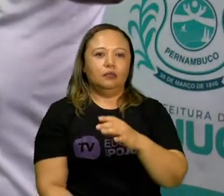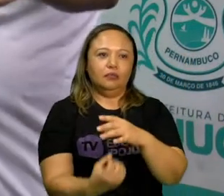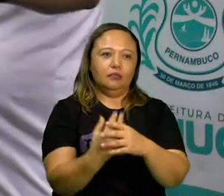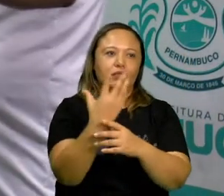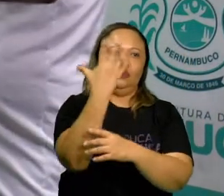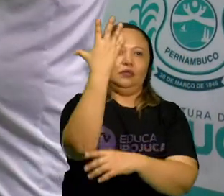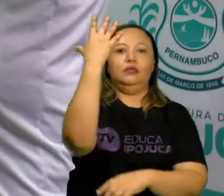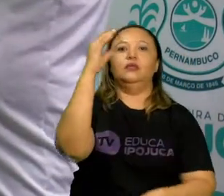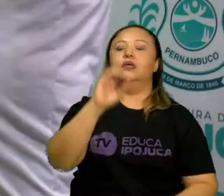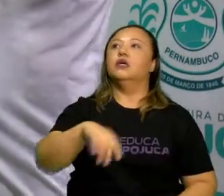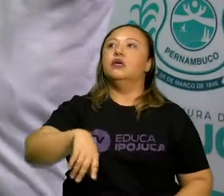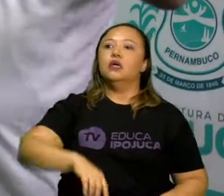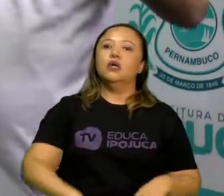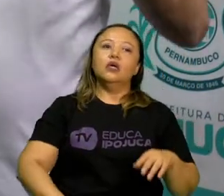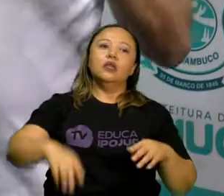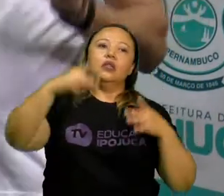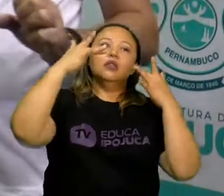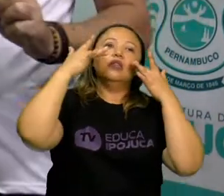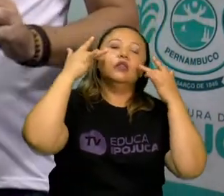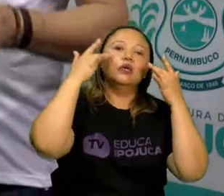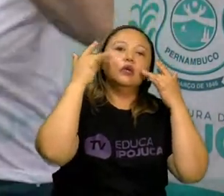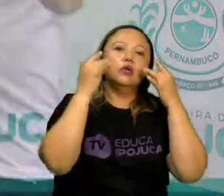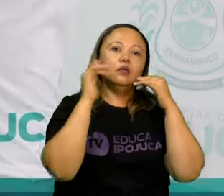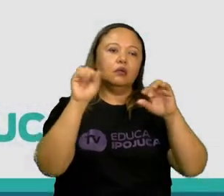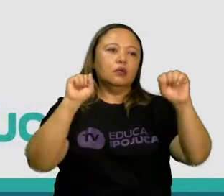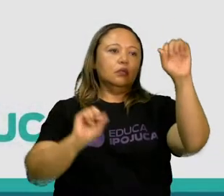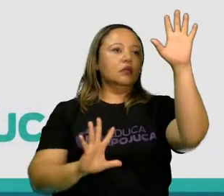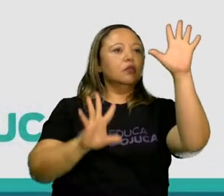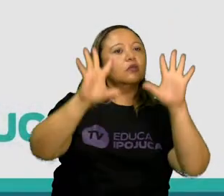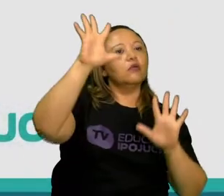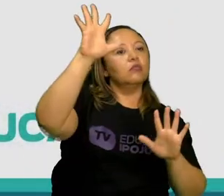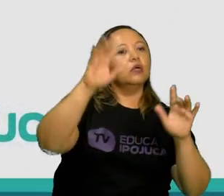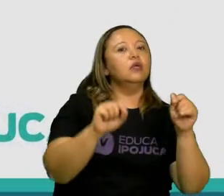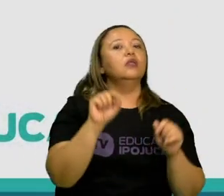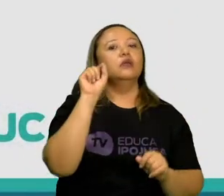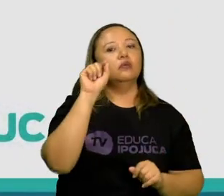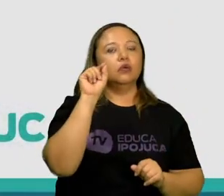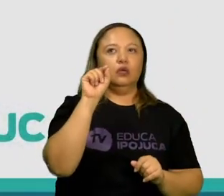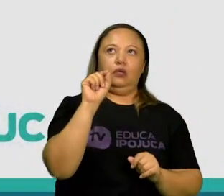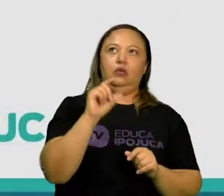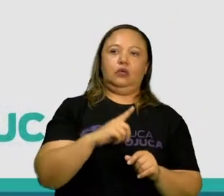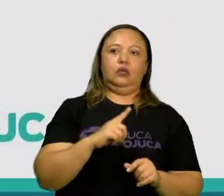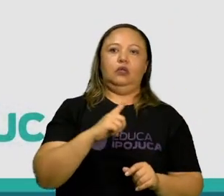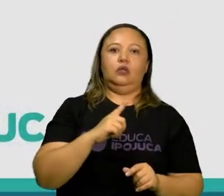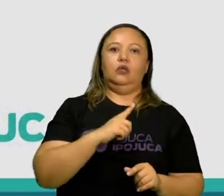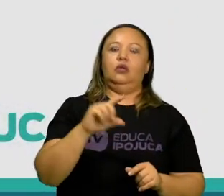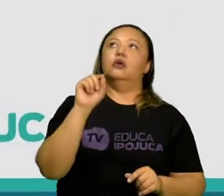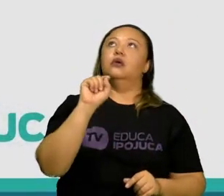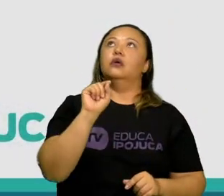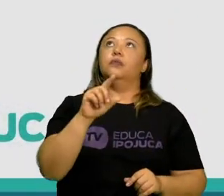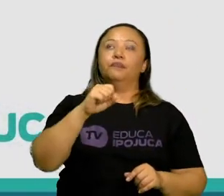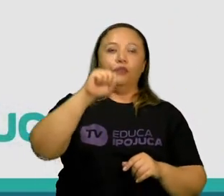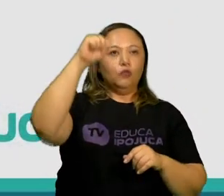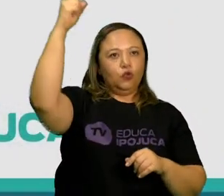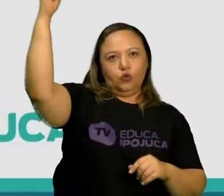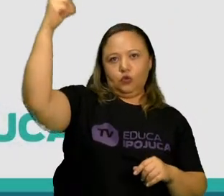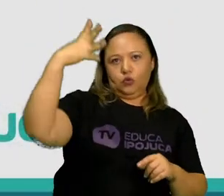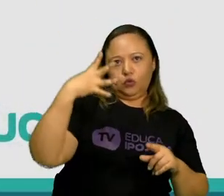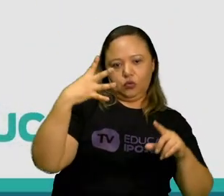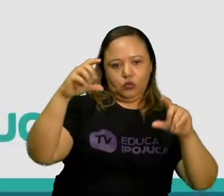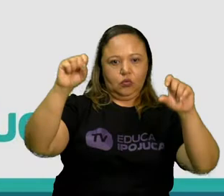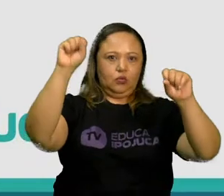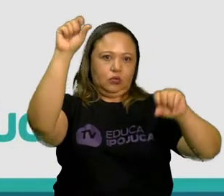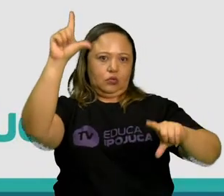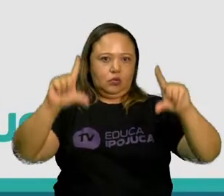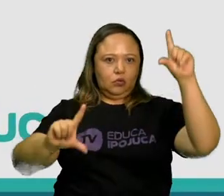temos, no teatro de sombras, esses cinco elementos. A fonte de luz, a tela, o